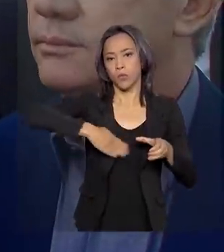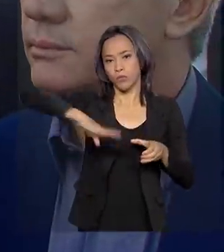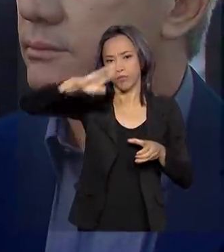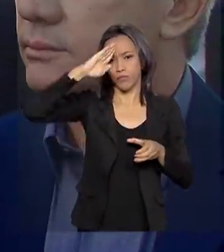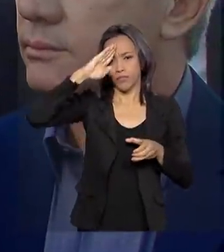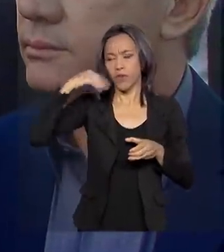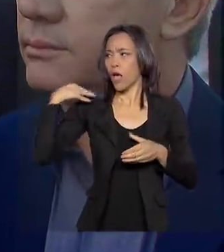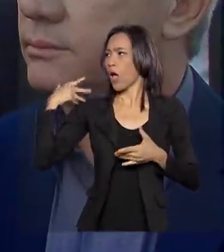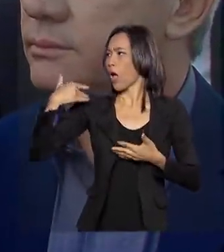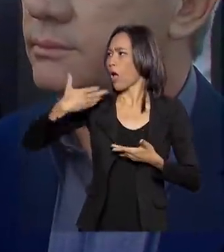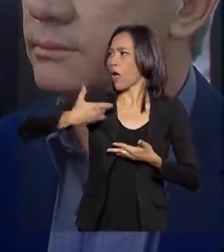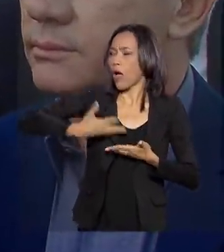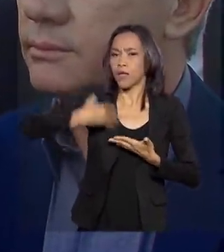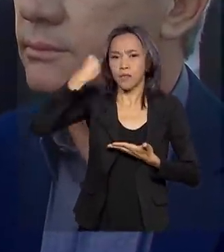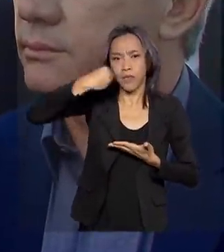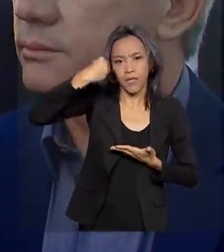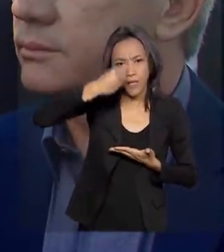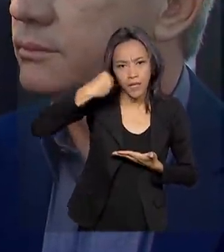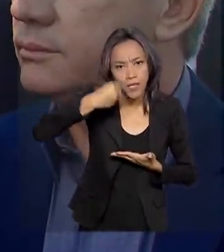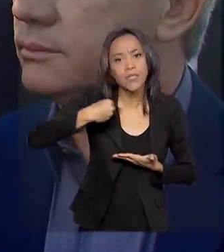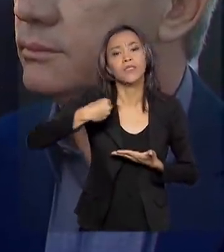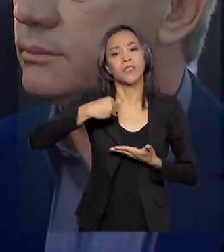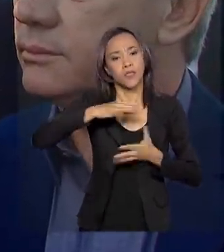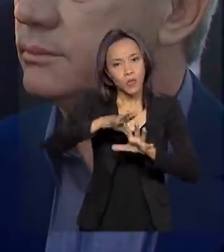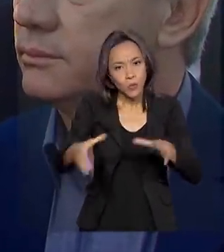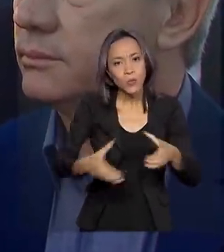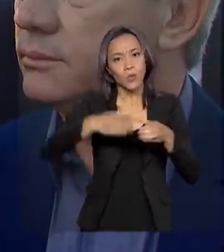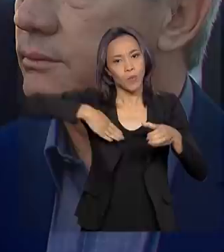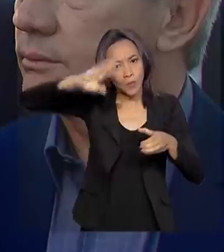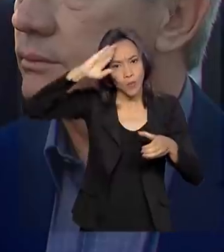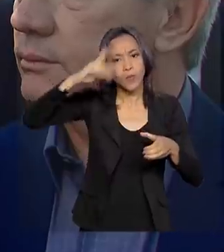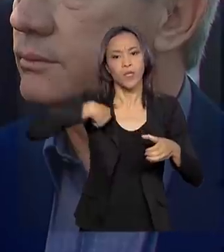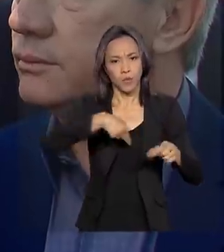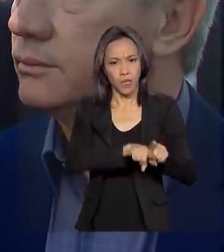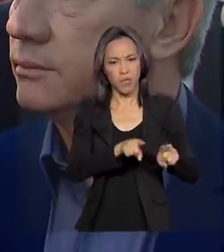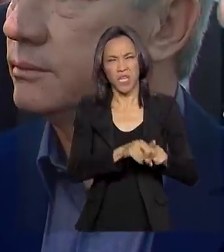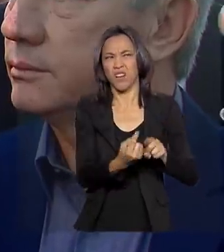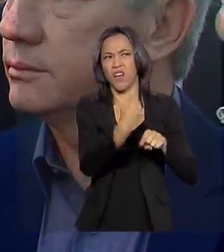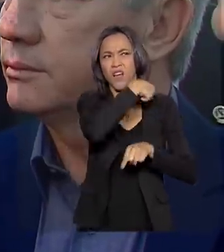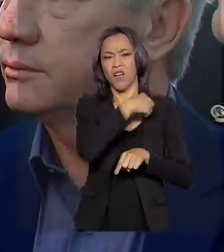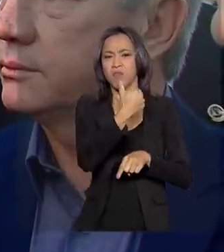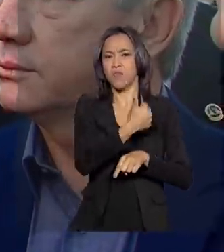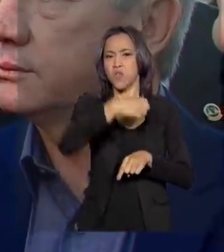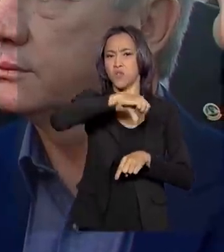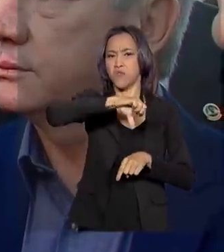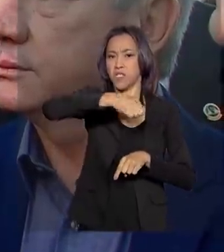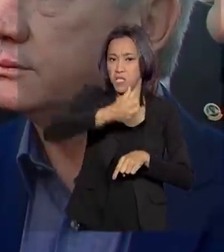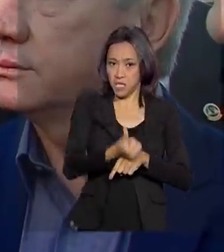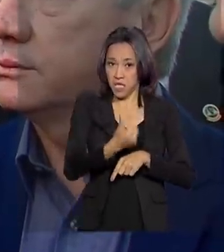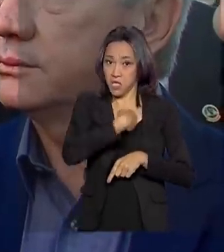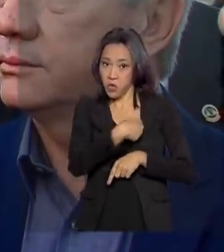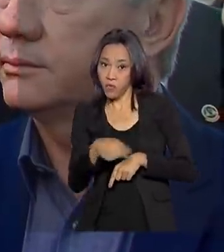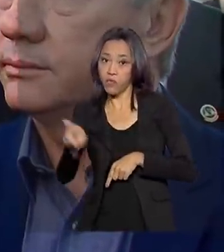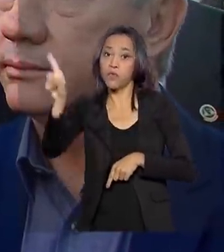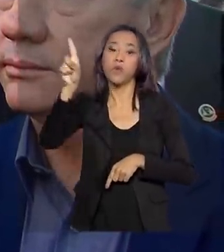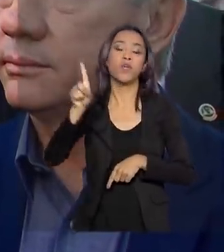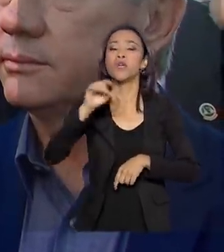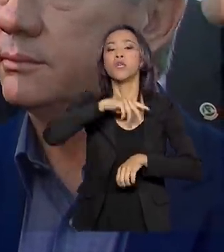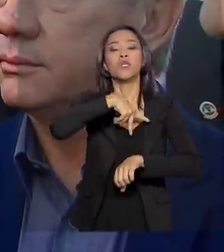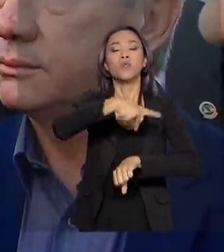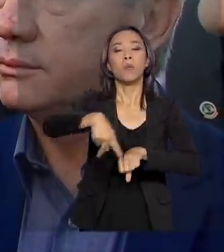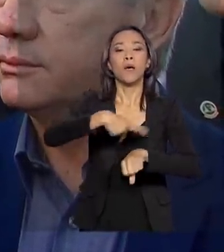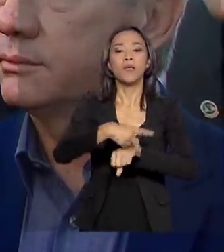ao longo das missões internacionais que nós tivemos. Eu mesmo, no ano de 1996, quando estava em Angola, fui responsável